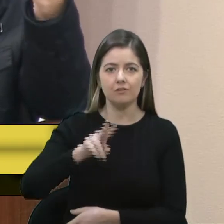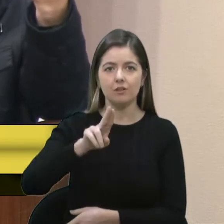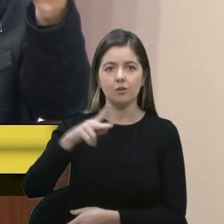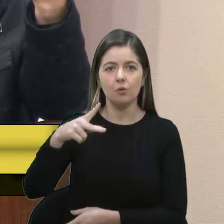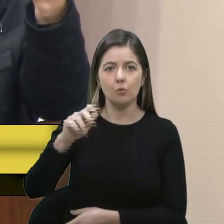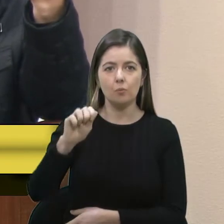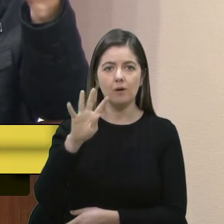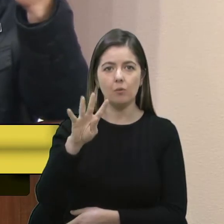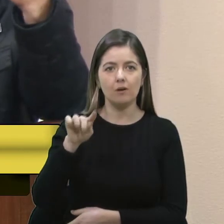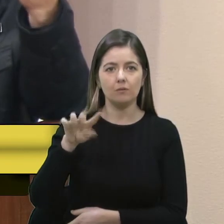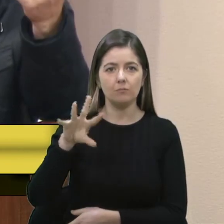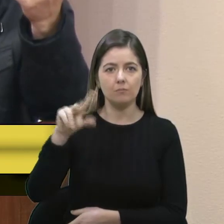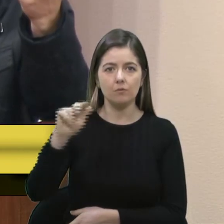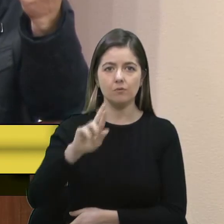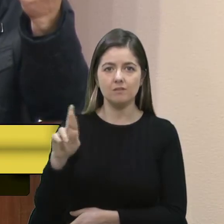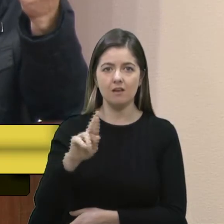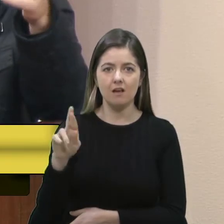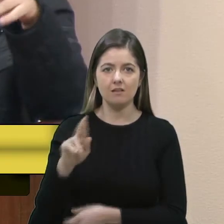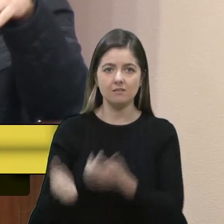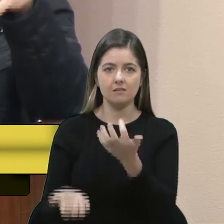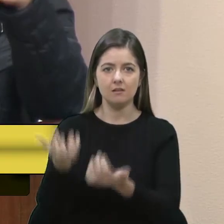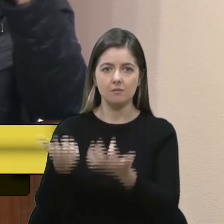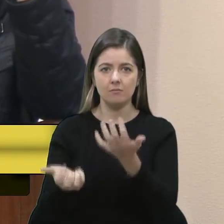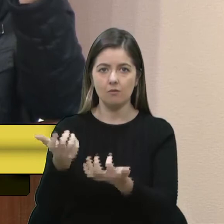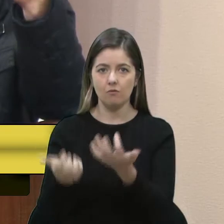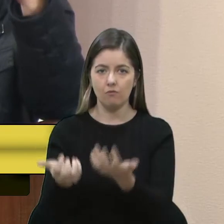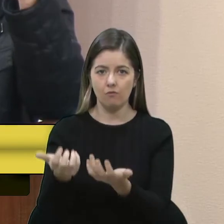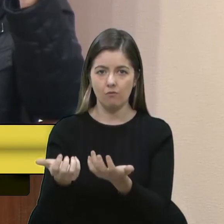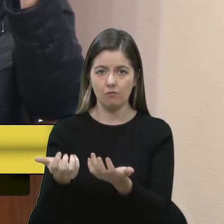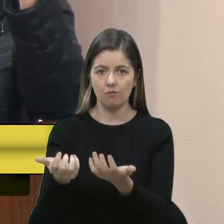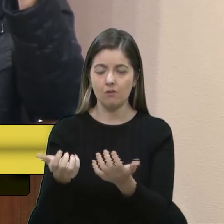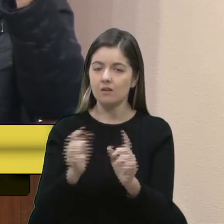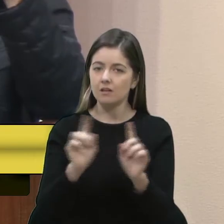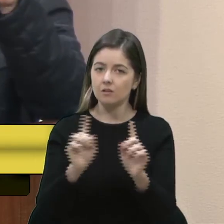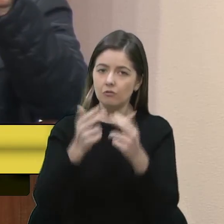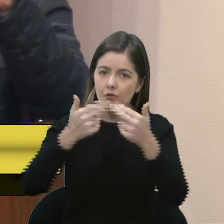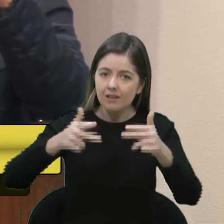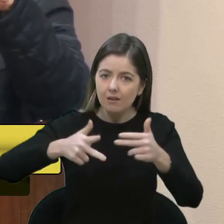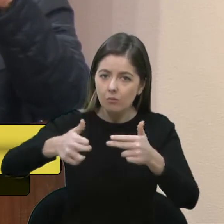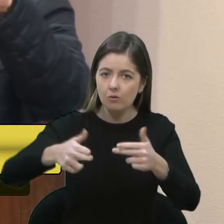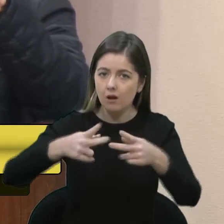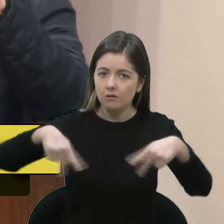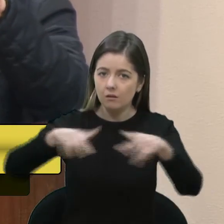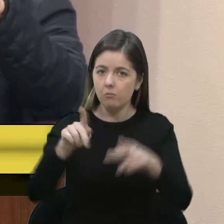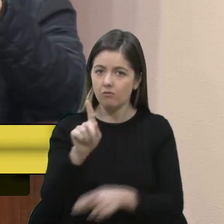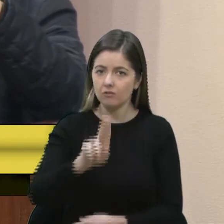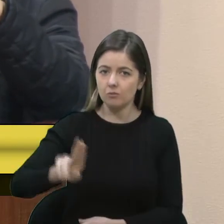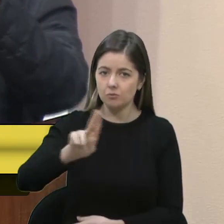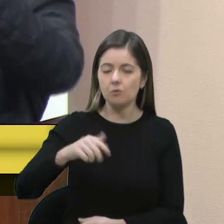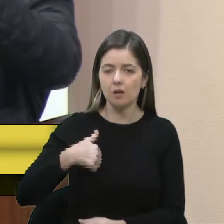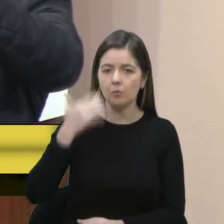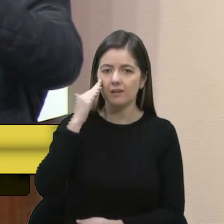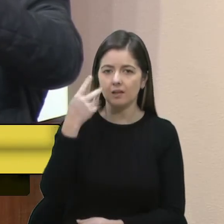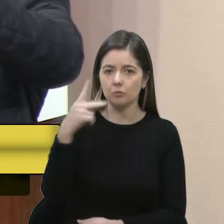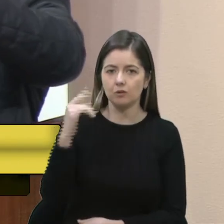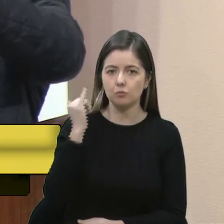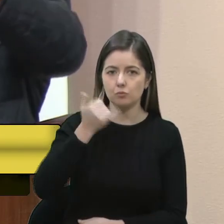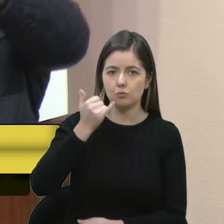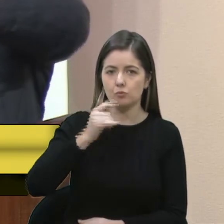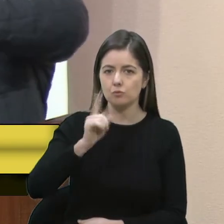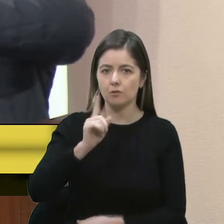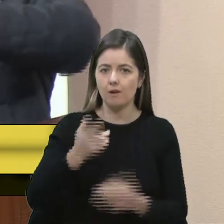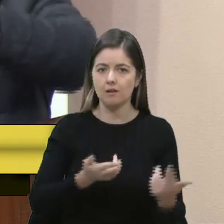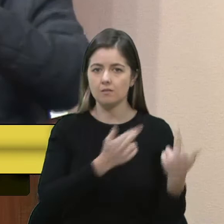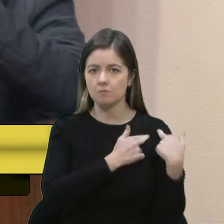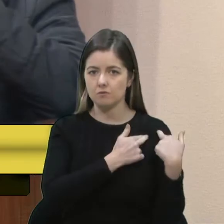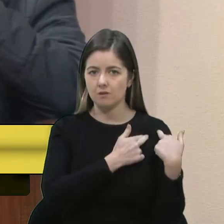de reais, que foi incendiada e nem inauguraram para o povo usar. Eu também entendo no seu discurso que não é a questão dos profissionais da saúde que são